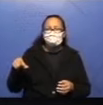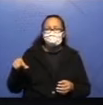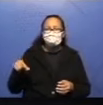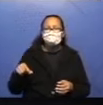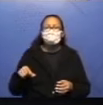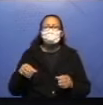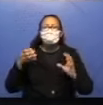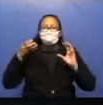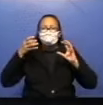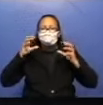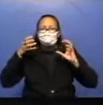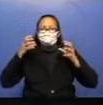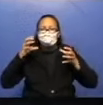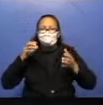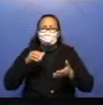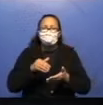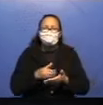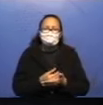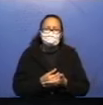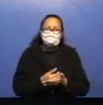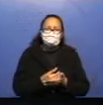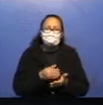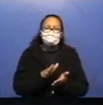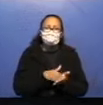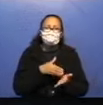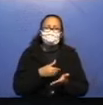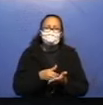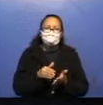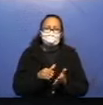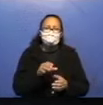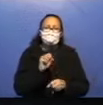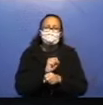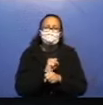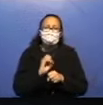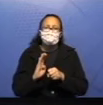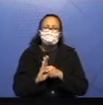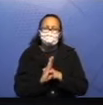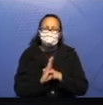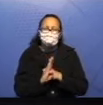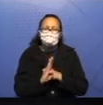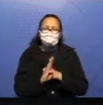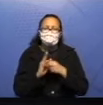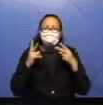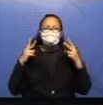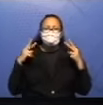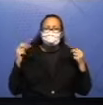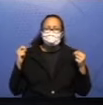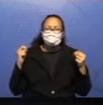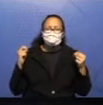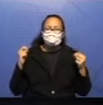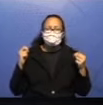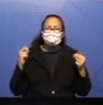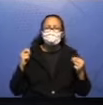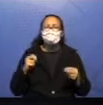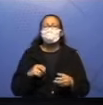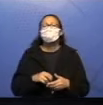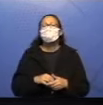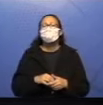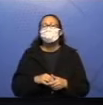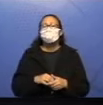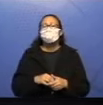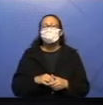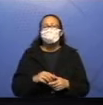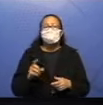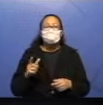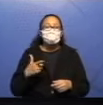Tanto o milho, como a colher, como o sal, a margarina e o queijo são substantivos comuns. São personagens que estão participando, mas eles não têm